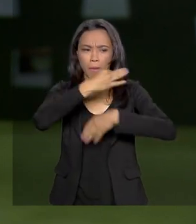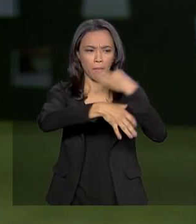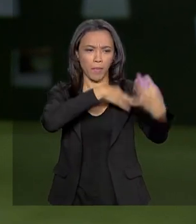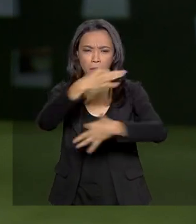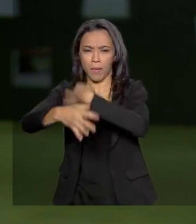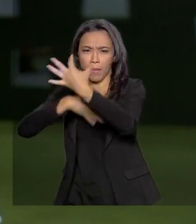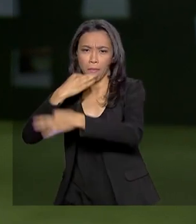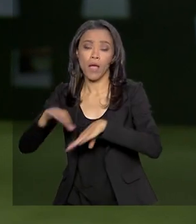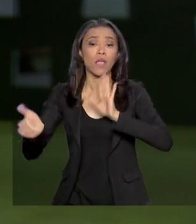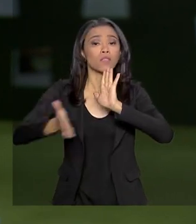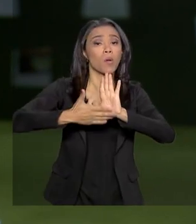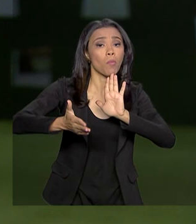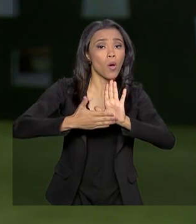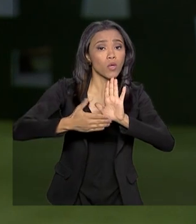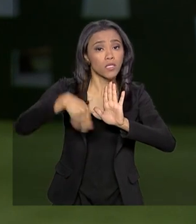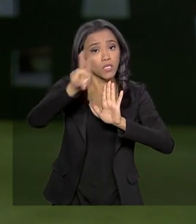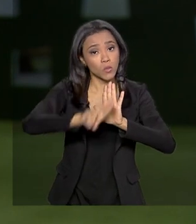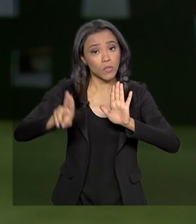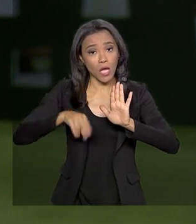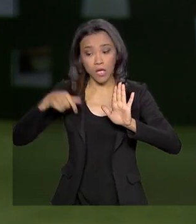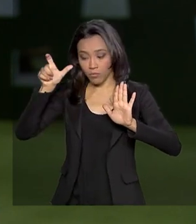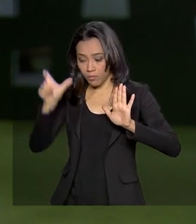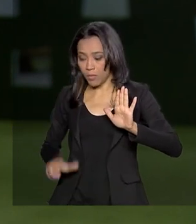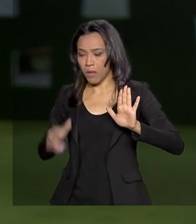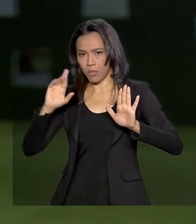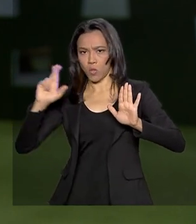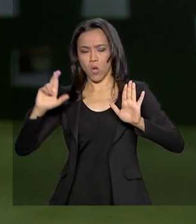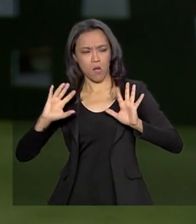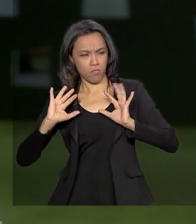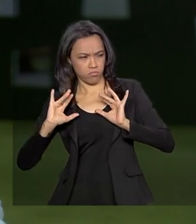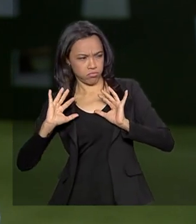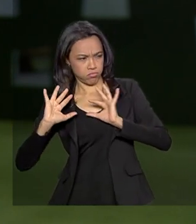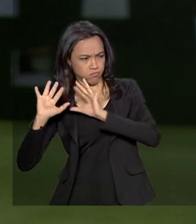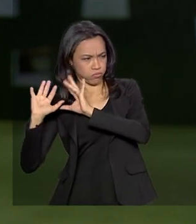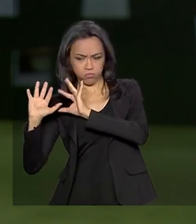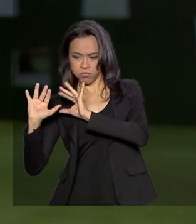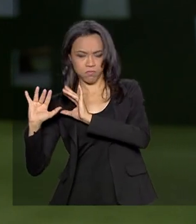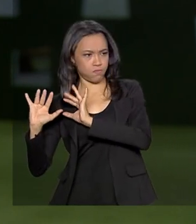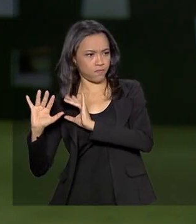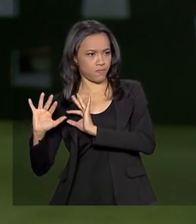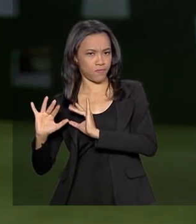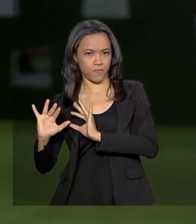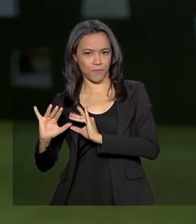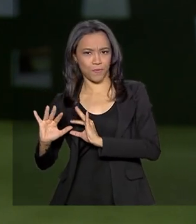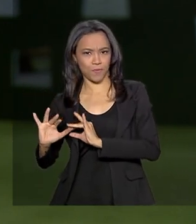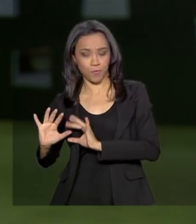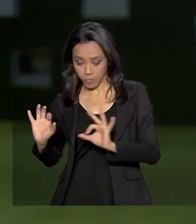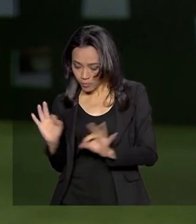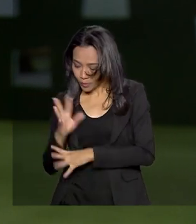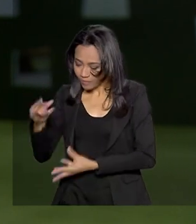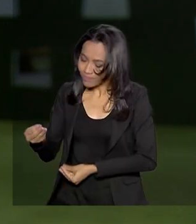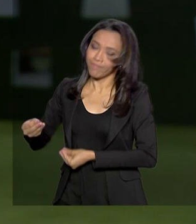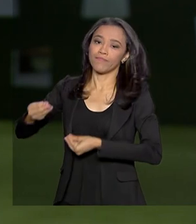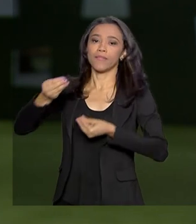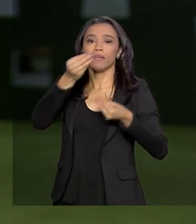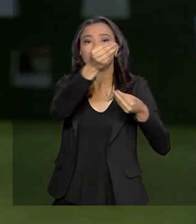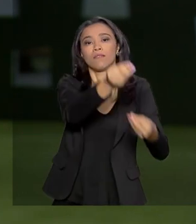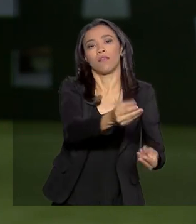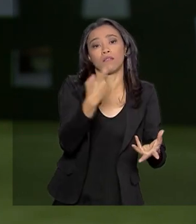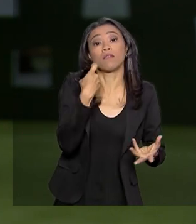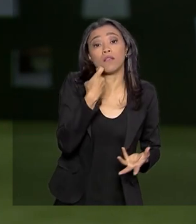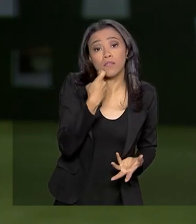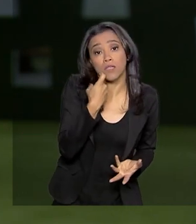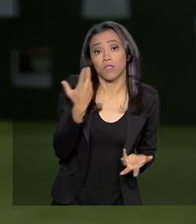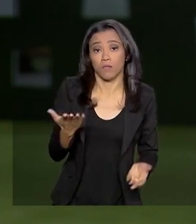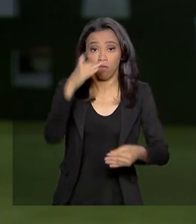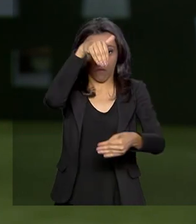as sugestões sejam usadas pelo relator Tasso Gereissat na hora de elaborar o parecer a ser entregue já na próxima sexta-feira. A